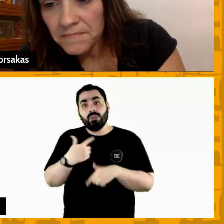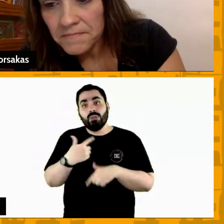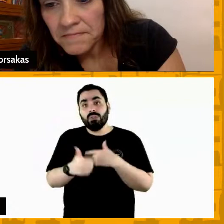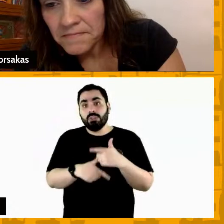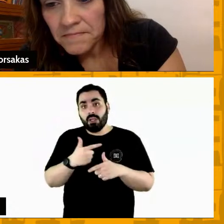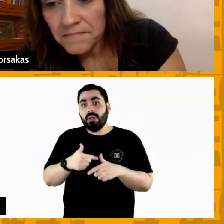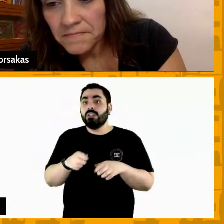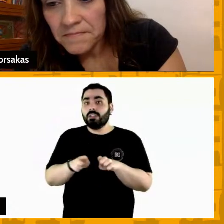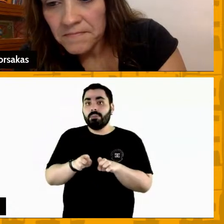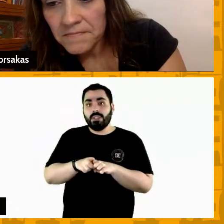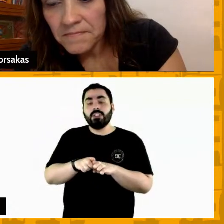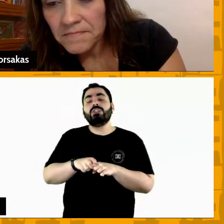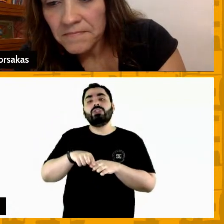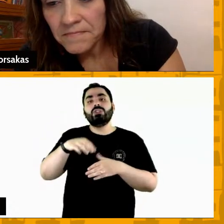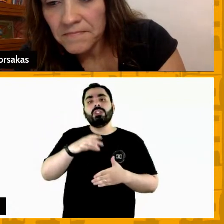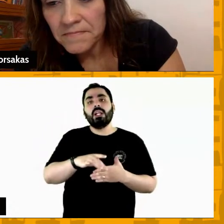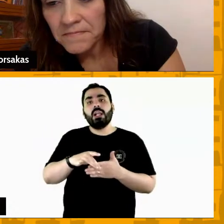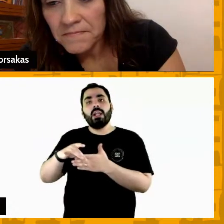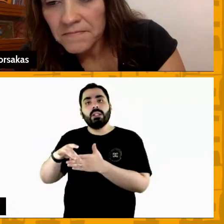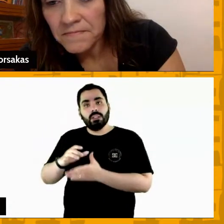sensacional onde